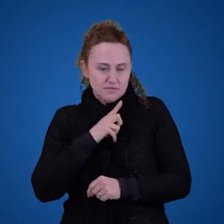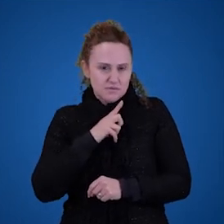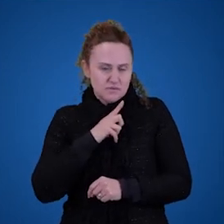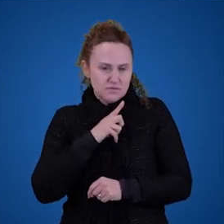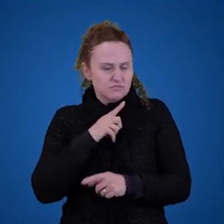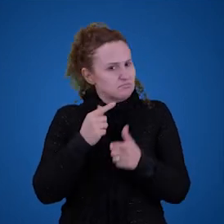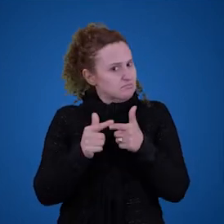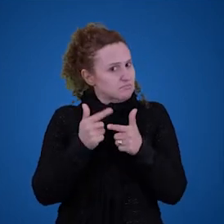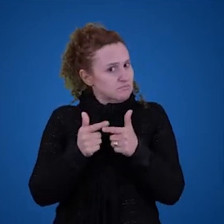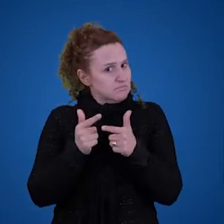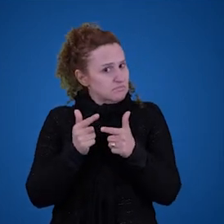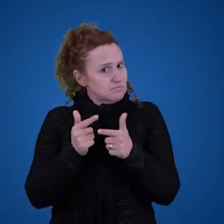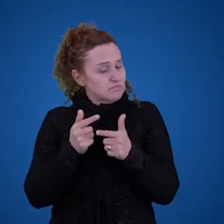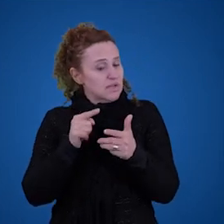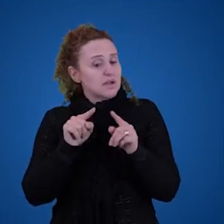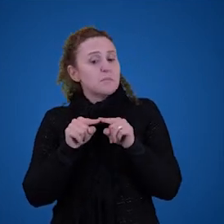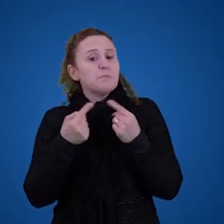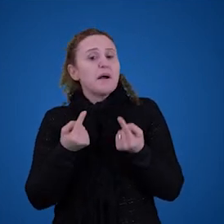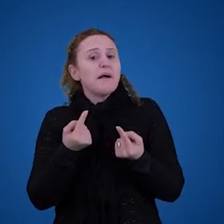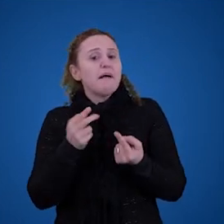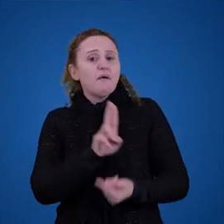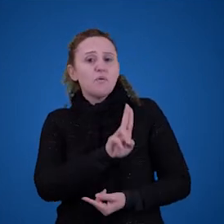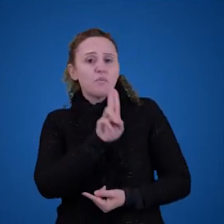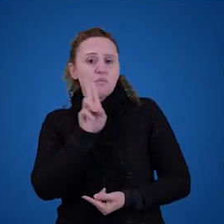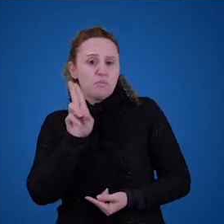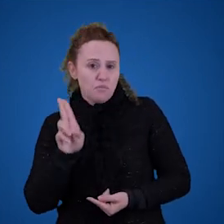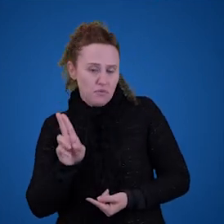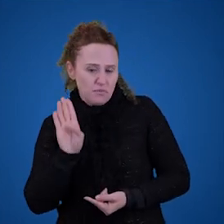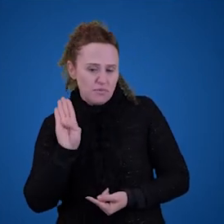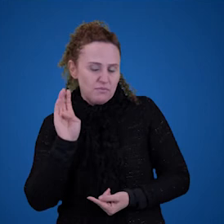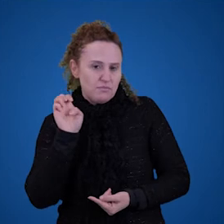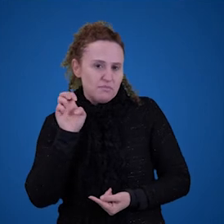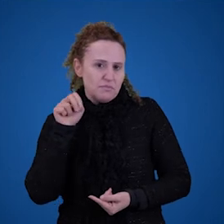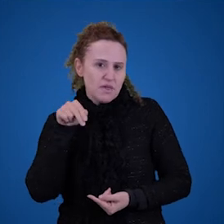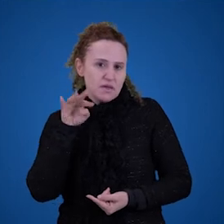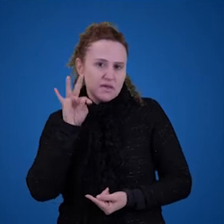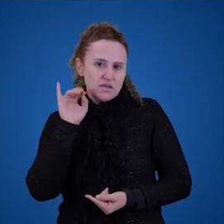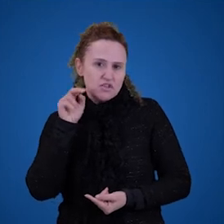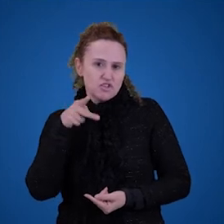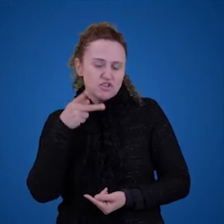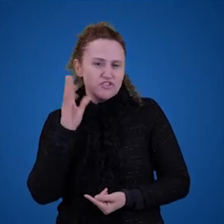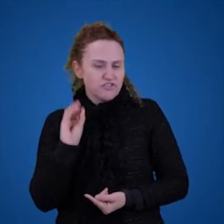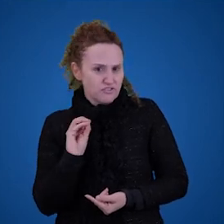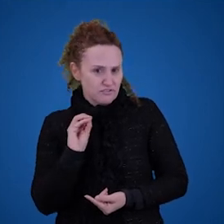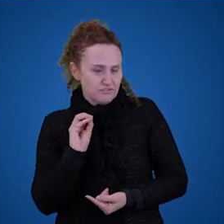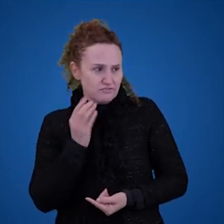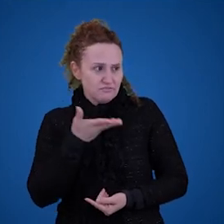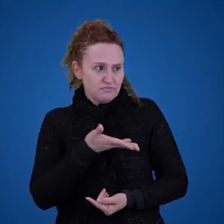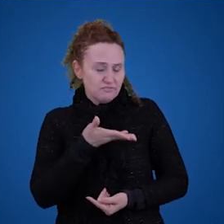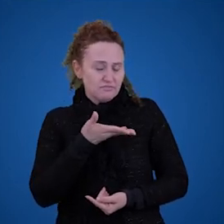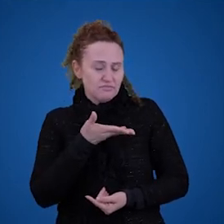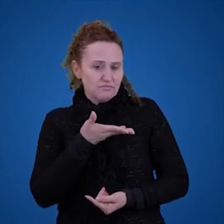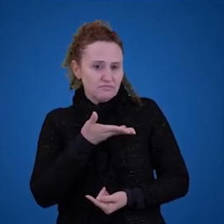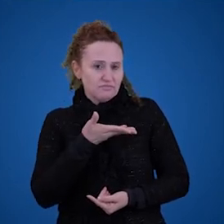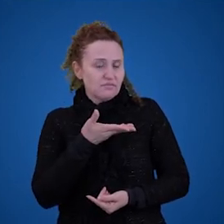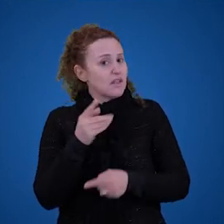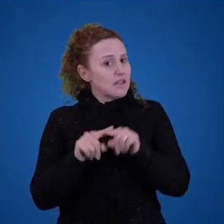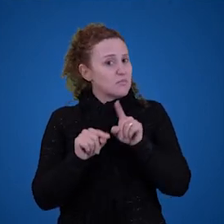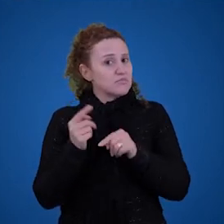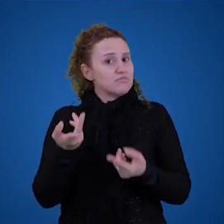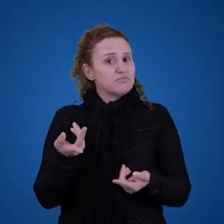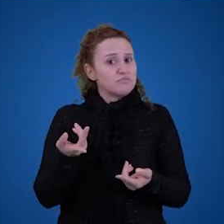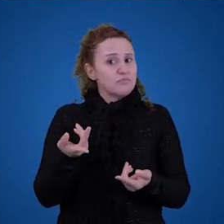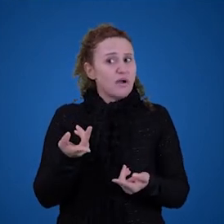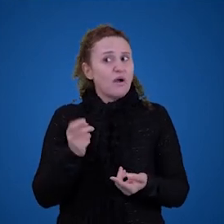é um objeto, mas nós estamos falando com ele. Falando com ele, não. Falando sobre ele. Me desculpe. Então, nós temos duas